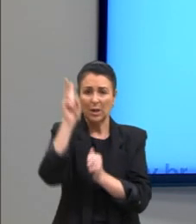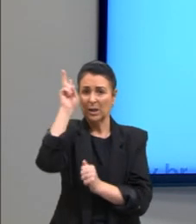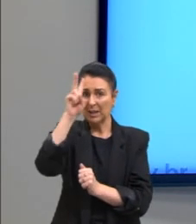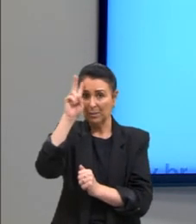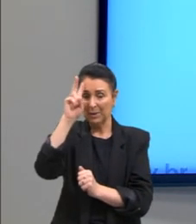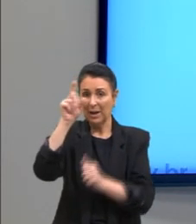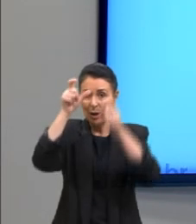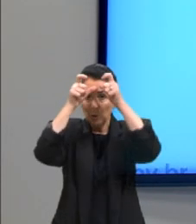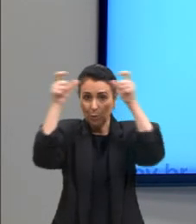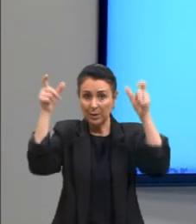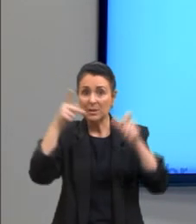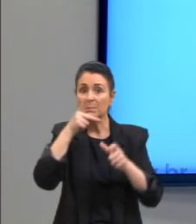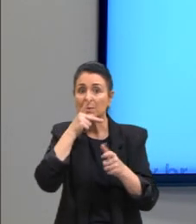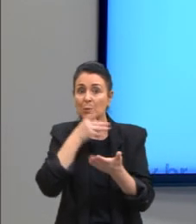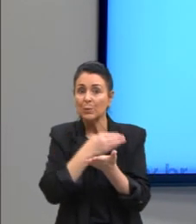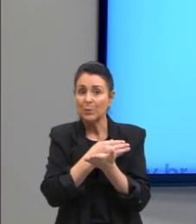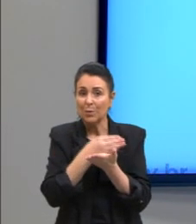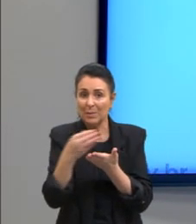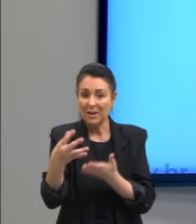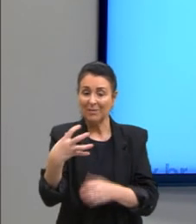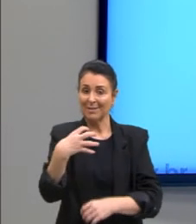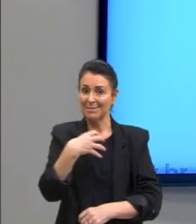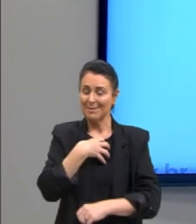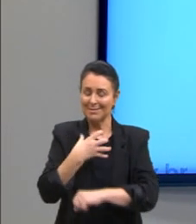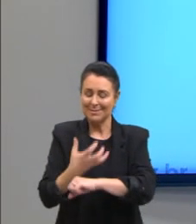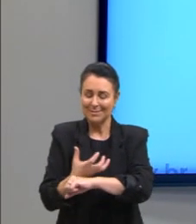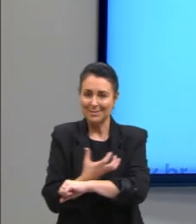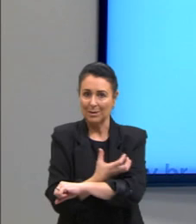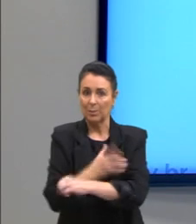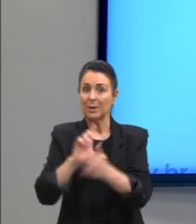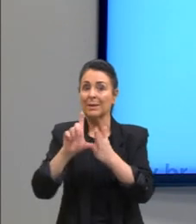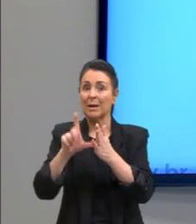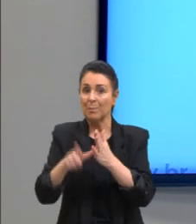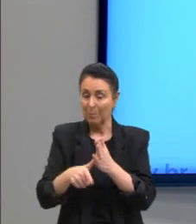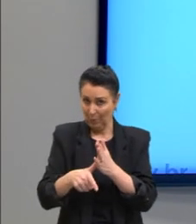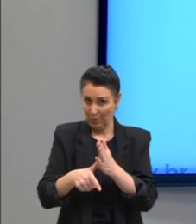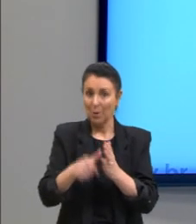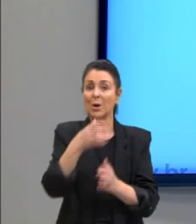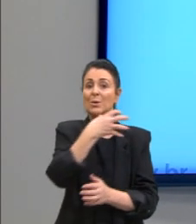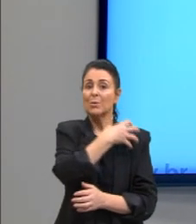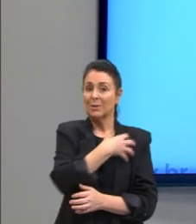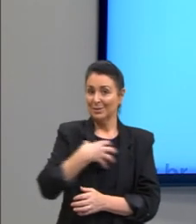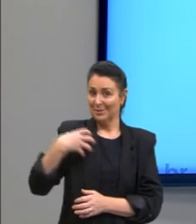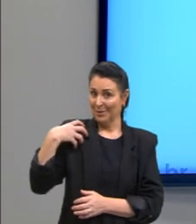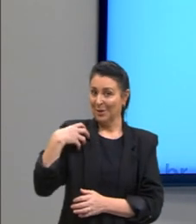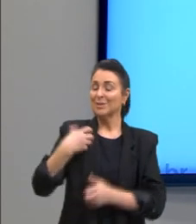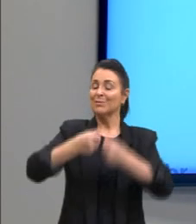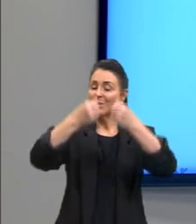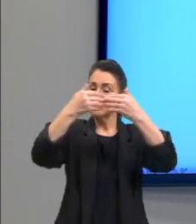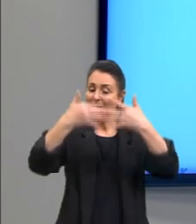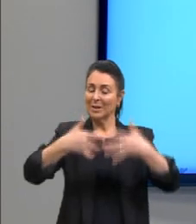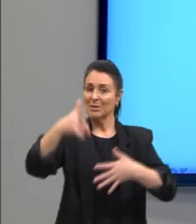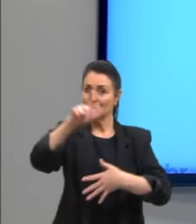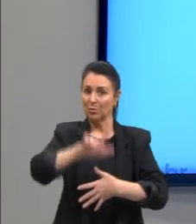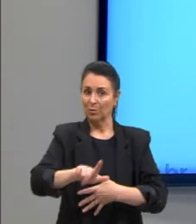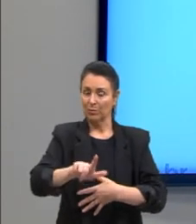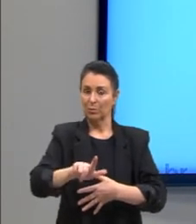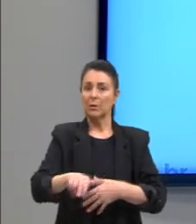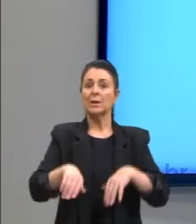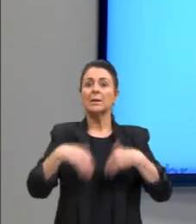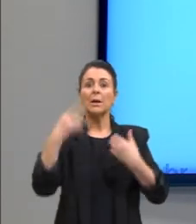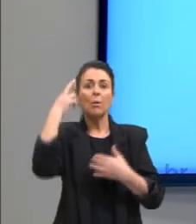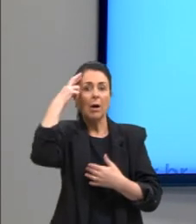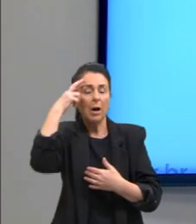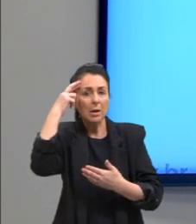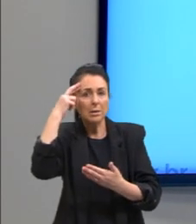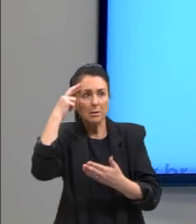Platão partia a partir das sensações. Depois Aristóteles vai retomar isso aí. Afirmando que a razão é capaz